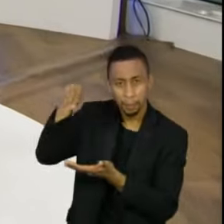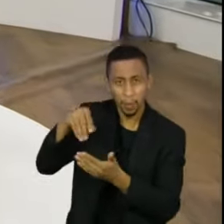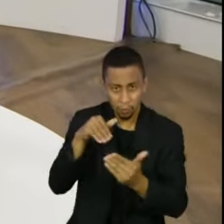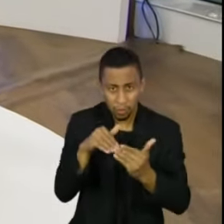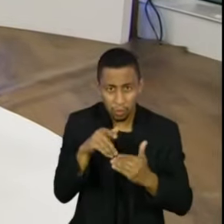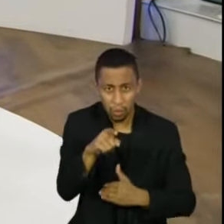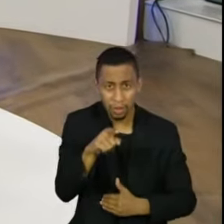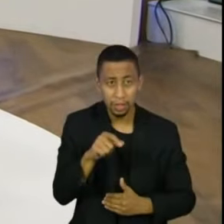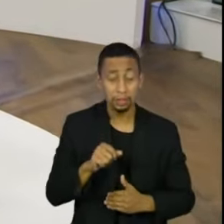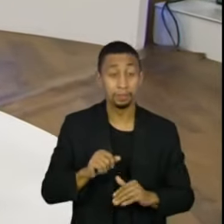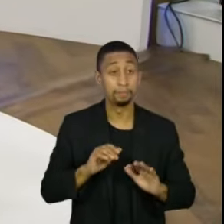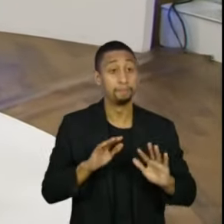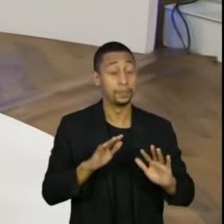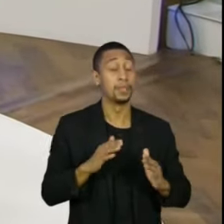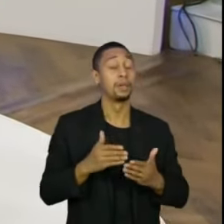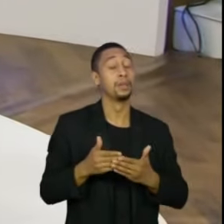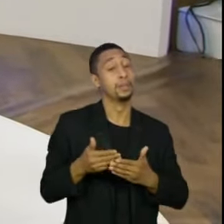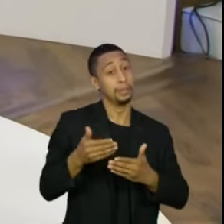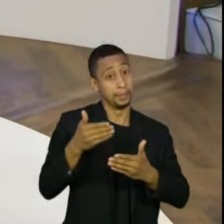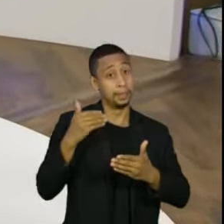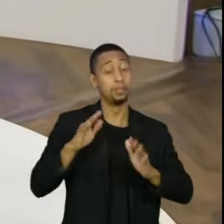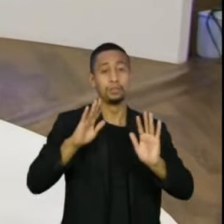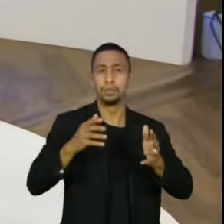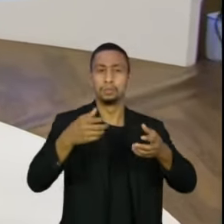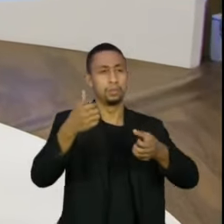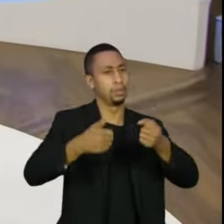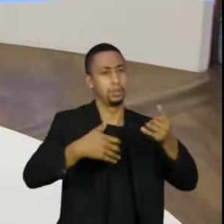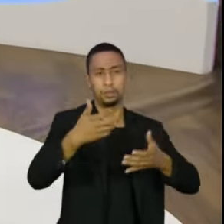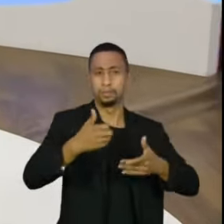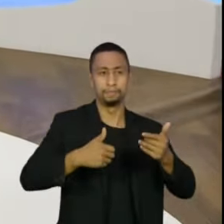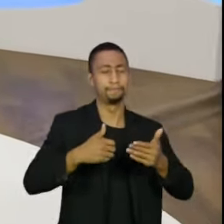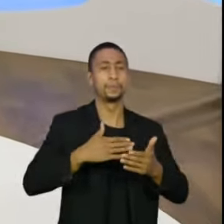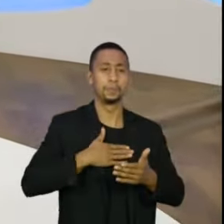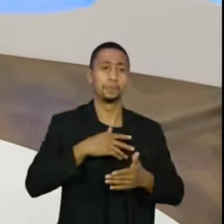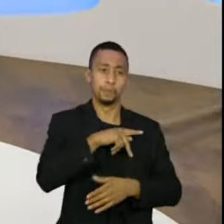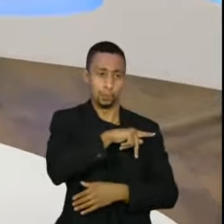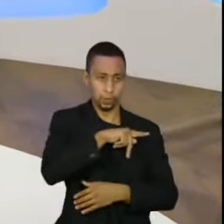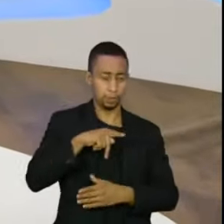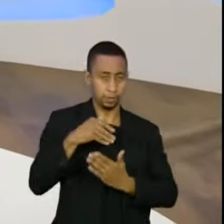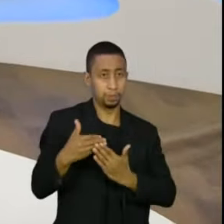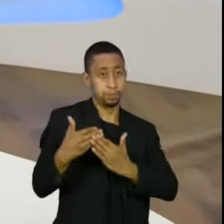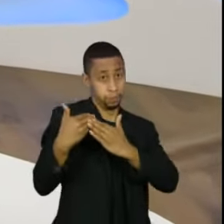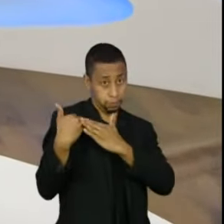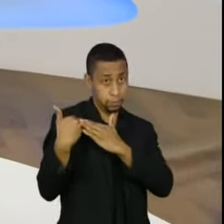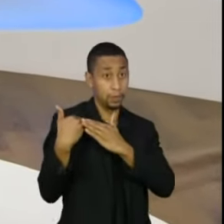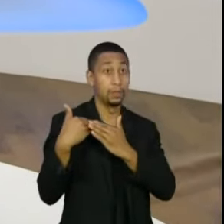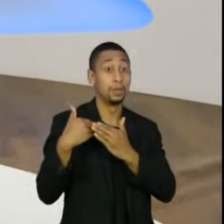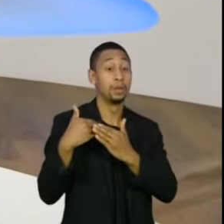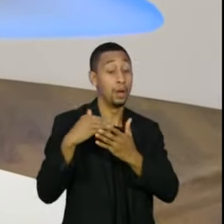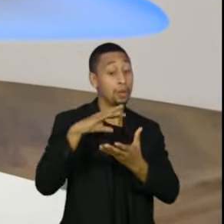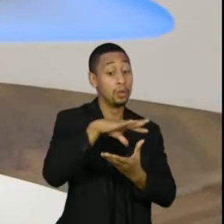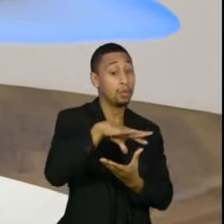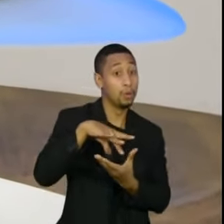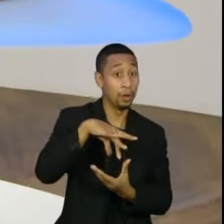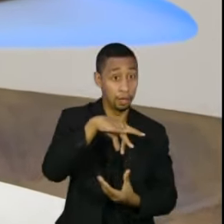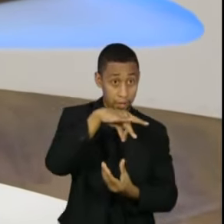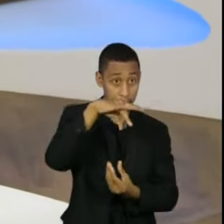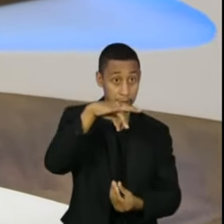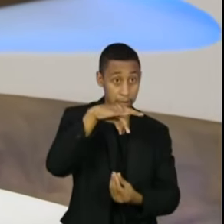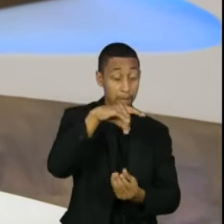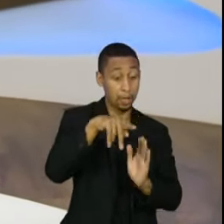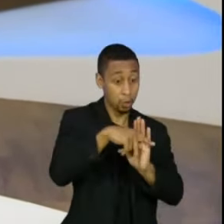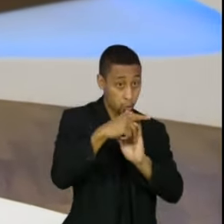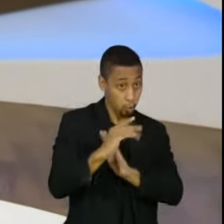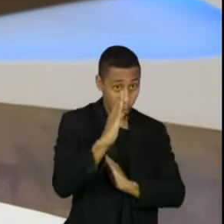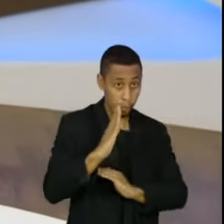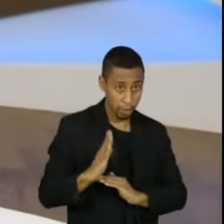fato, eu reitero o que disse na minha caminhada à presidência do Senado que nós temos uma democracia forte, sólida,